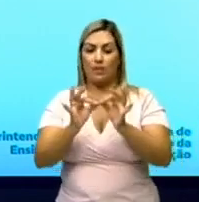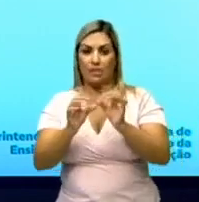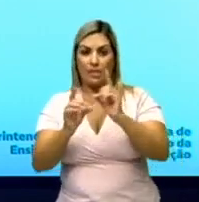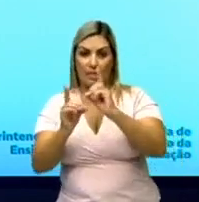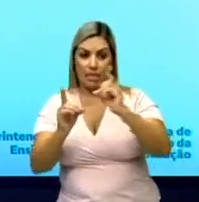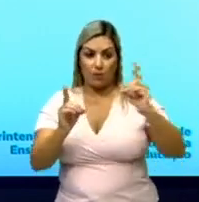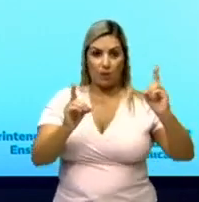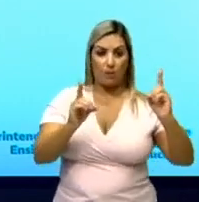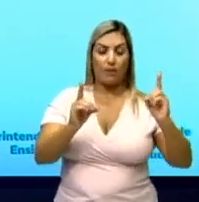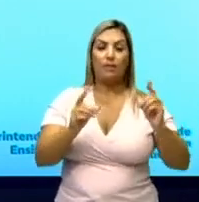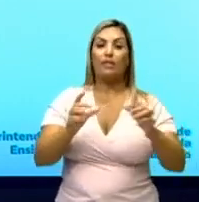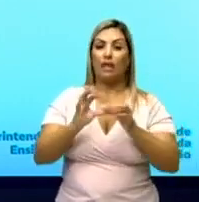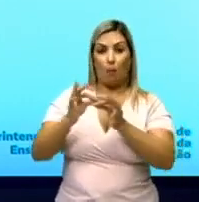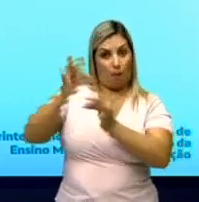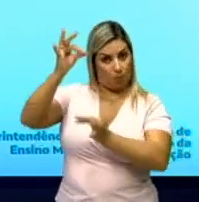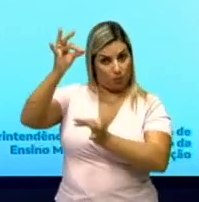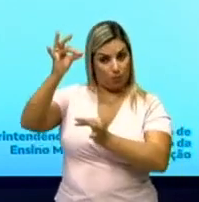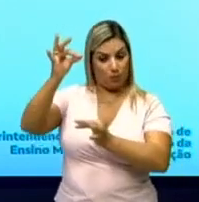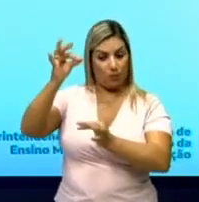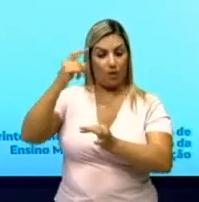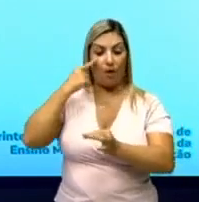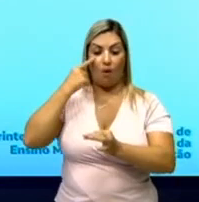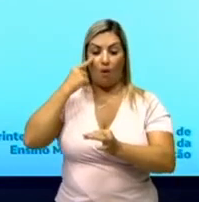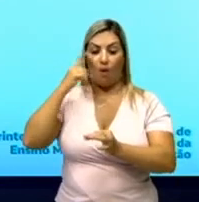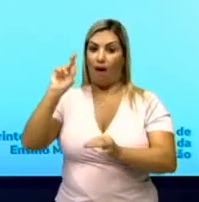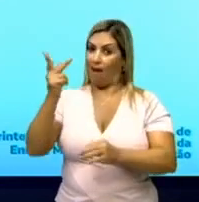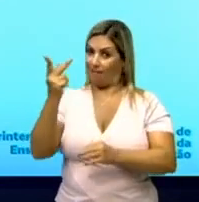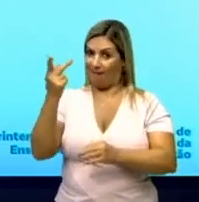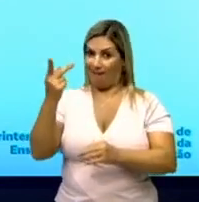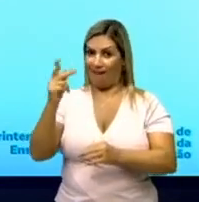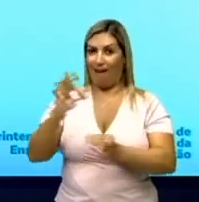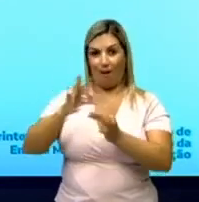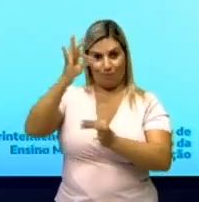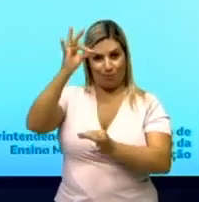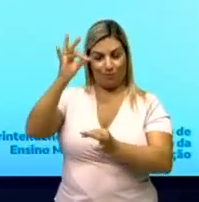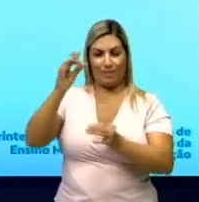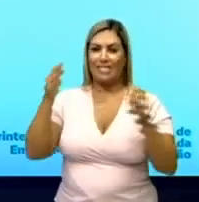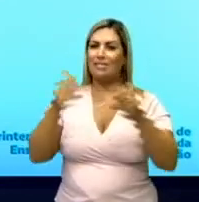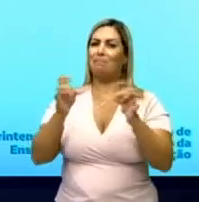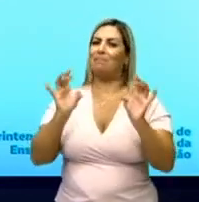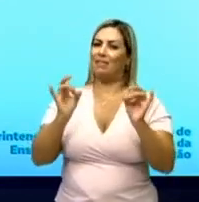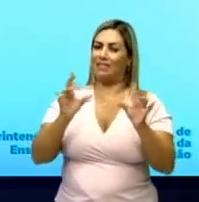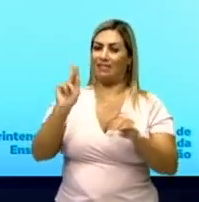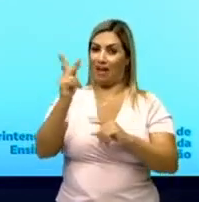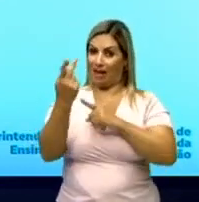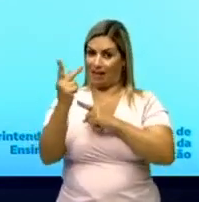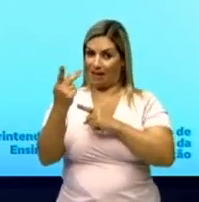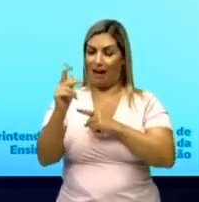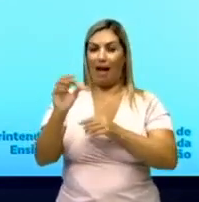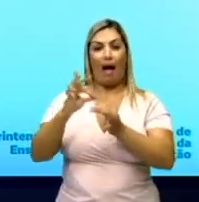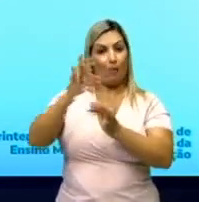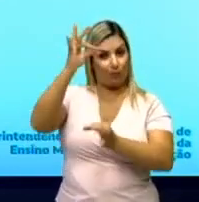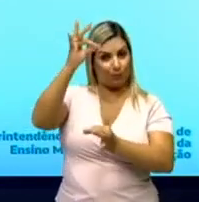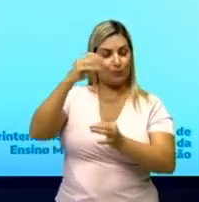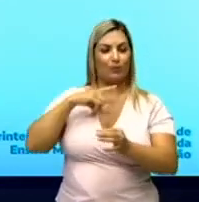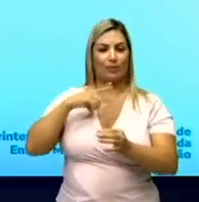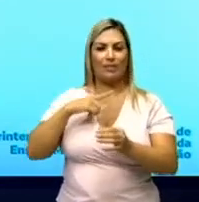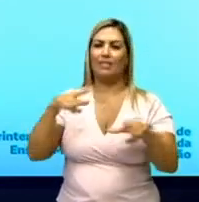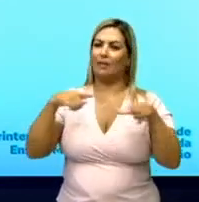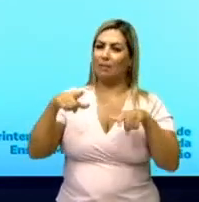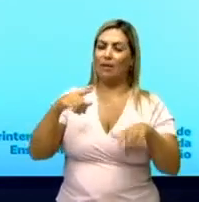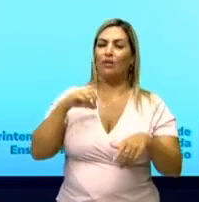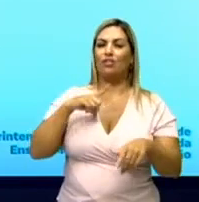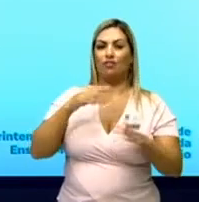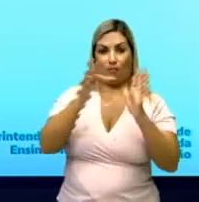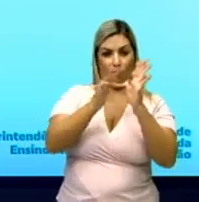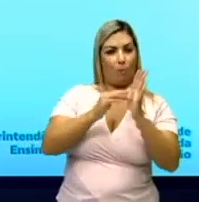determinada altura. Então, é comum a gente observar nos livros uma fórmula específica para o trabalho da força peso. Porque a gente